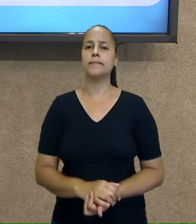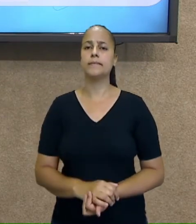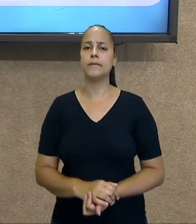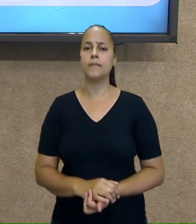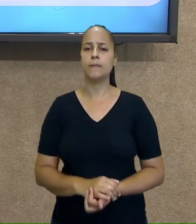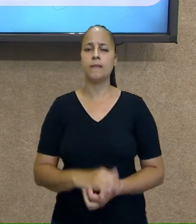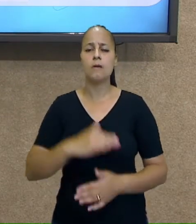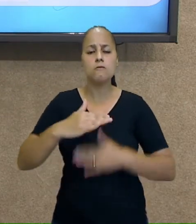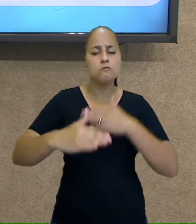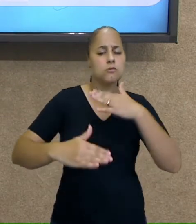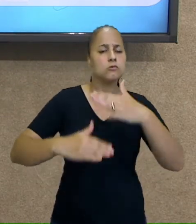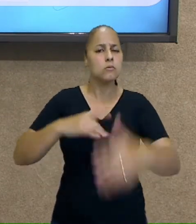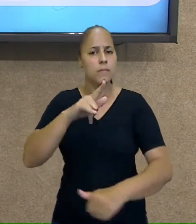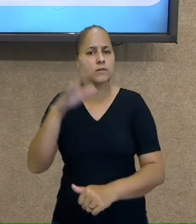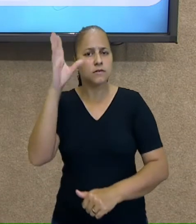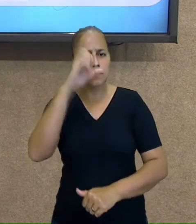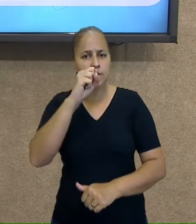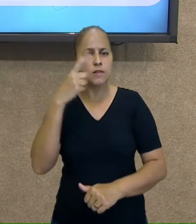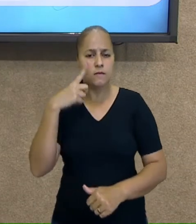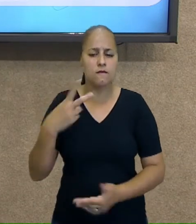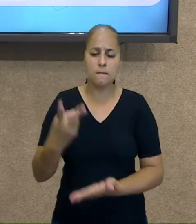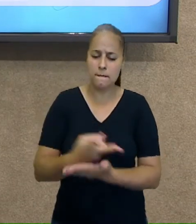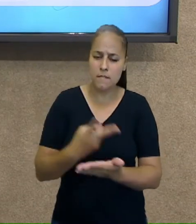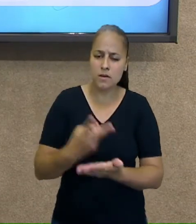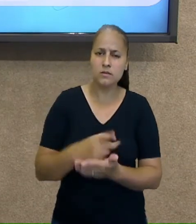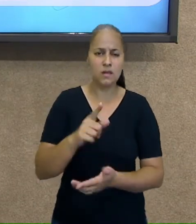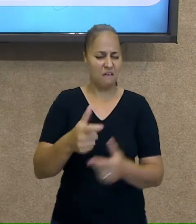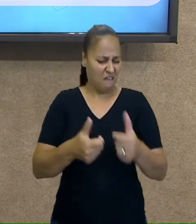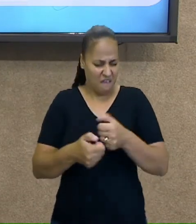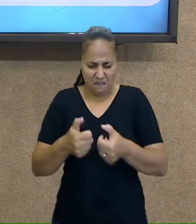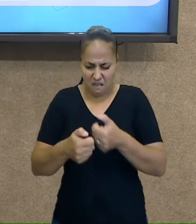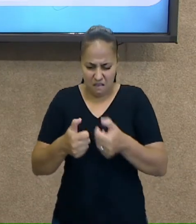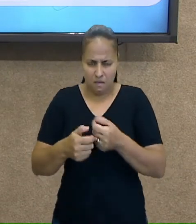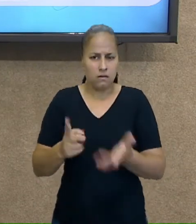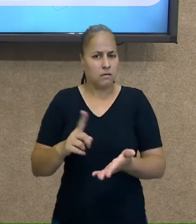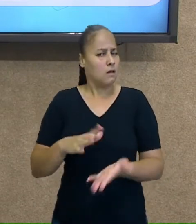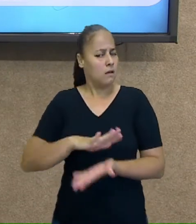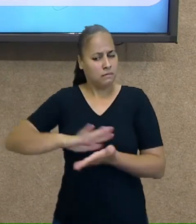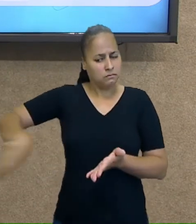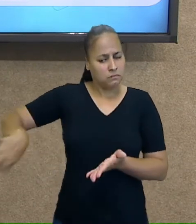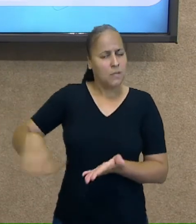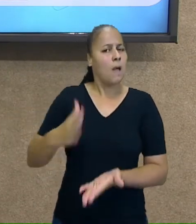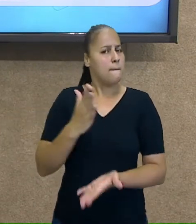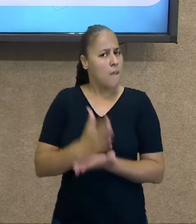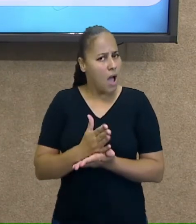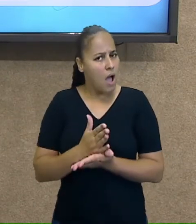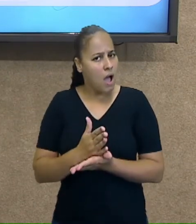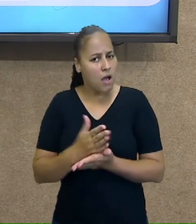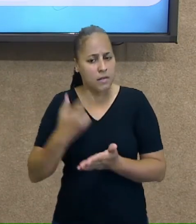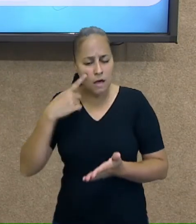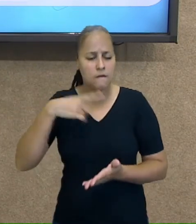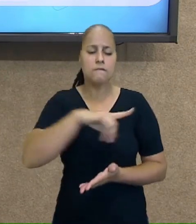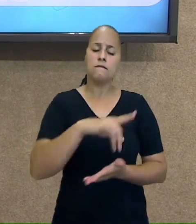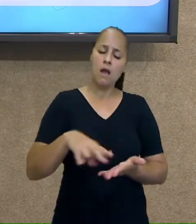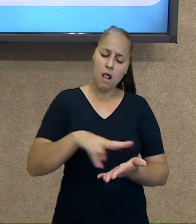enquanto vocês estão aí jogando no celular, quando der uma pausazinha,